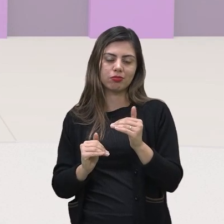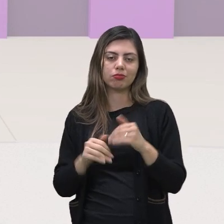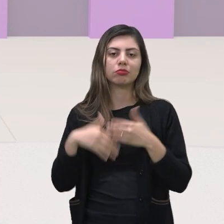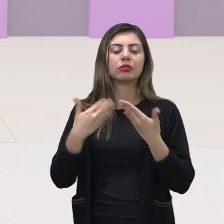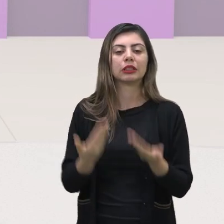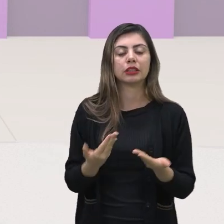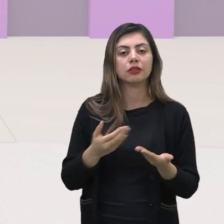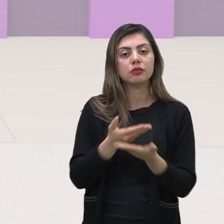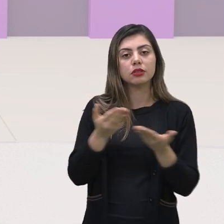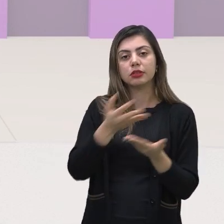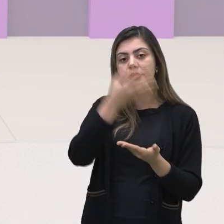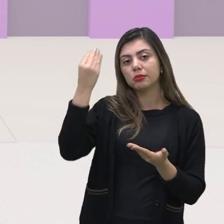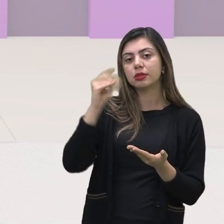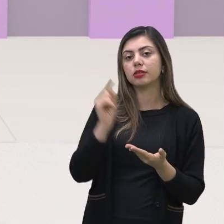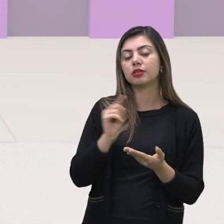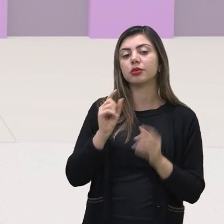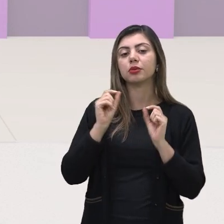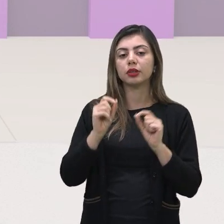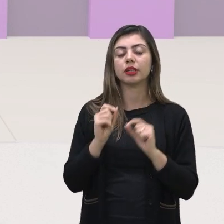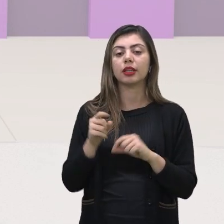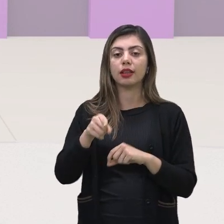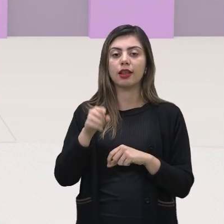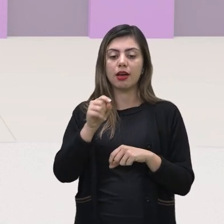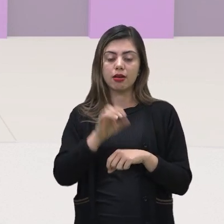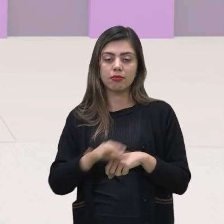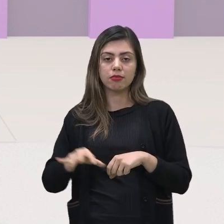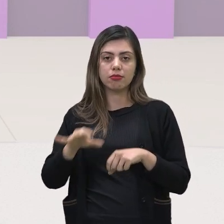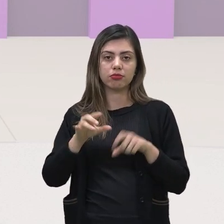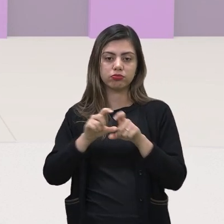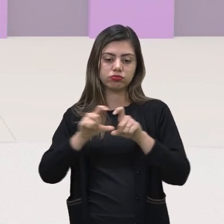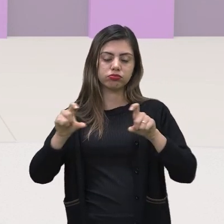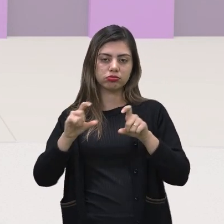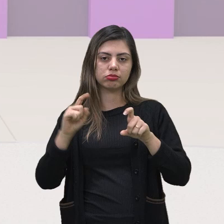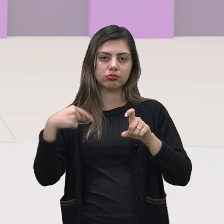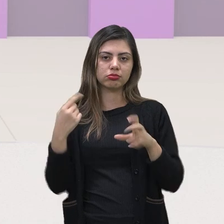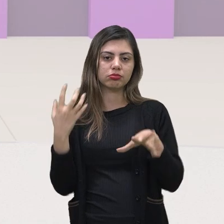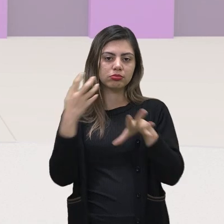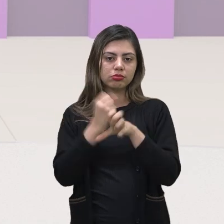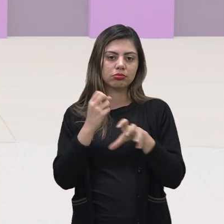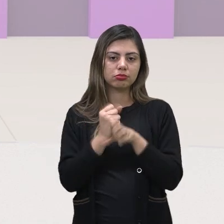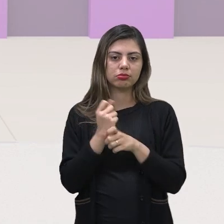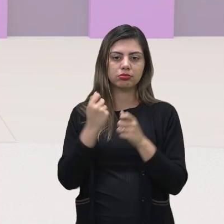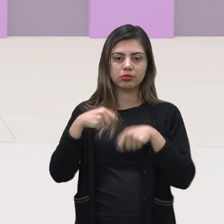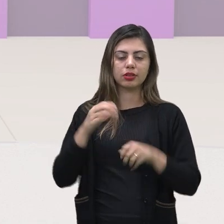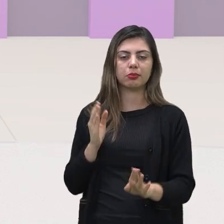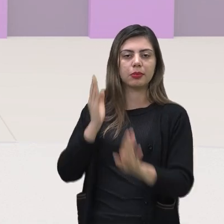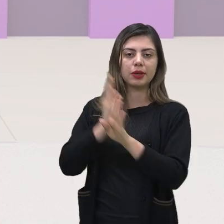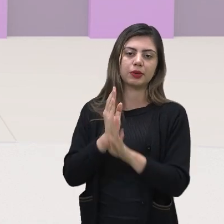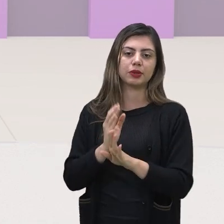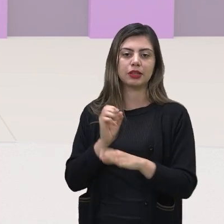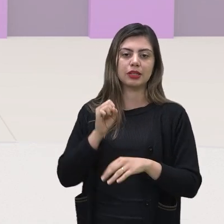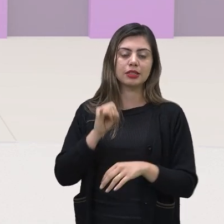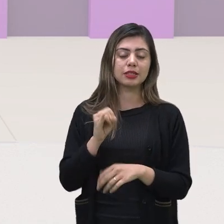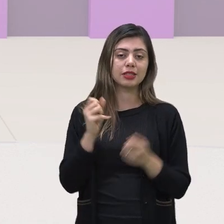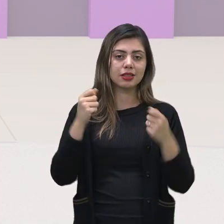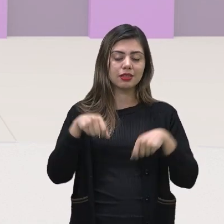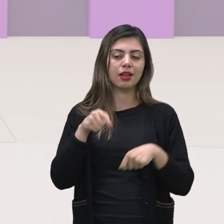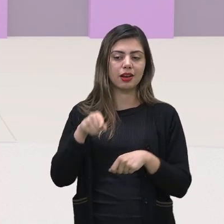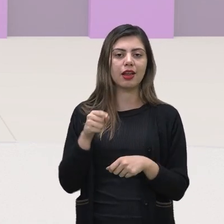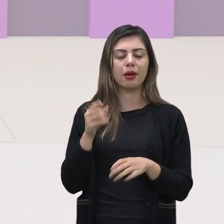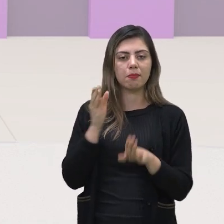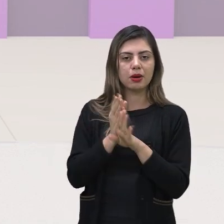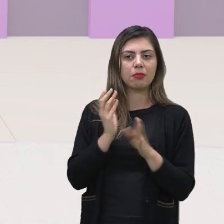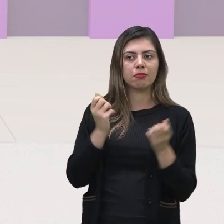não se esqueçam que o espaço amostral que você tem que trabalhar para resolver e determinar o resultado dessa